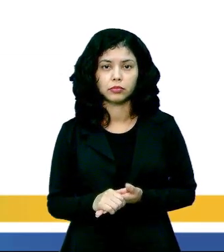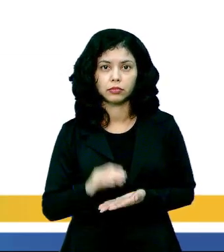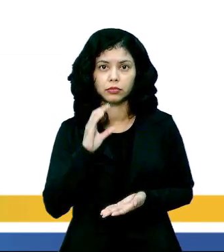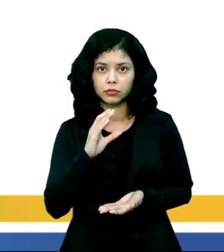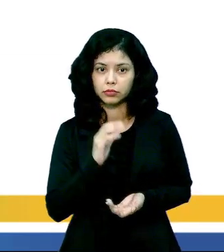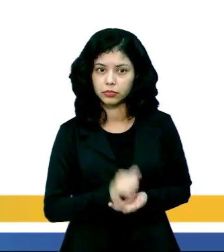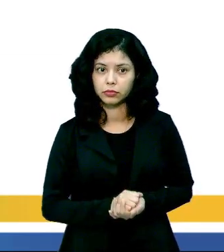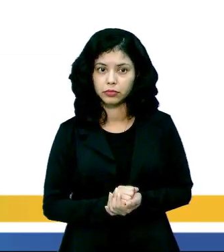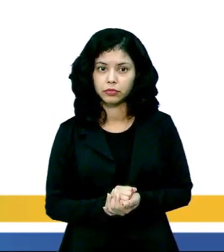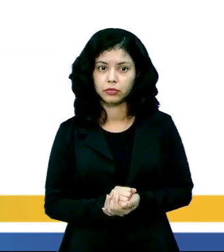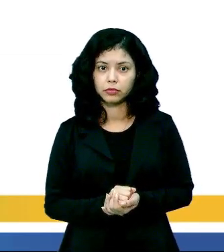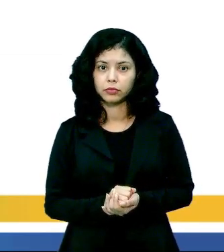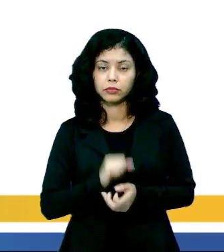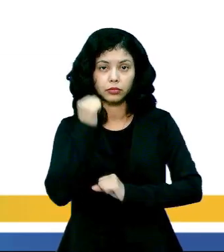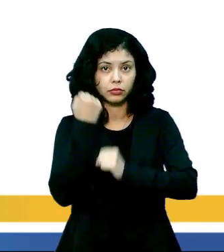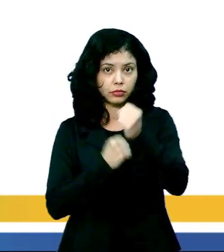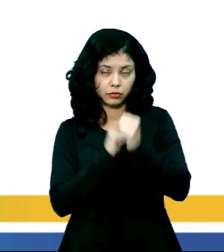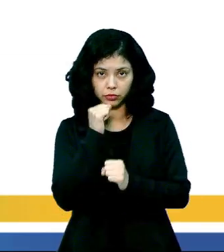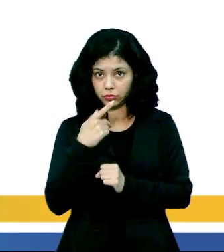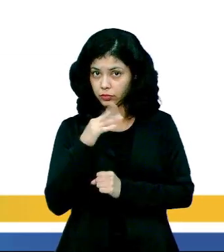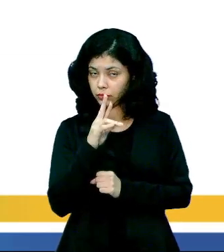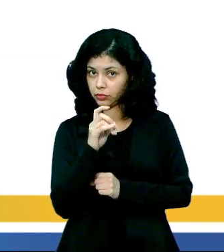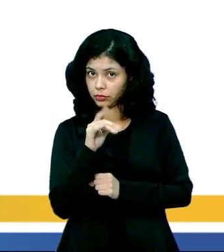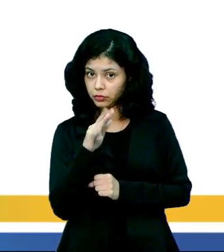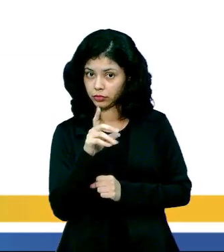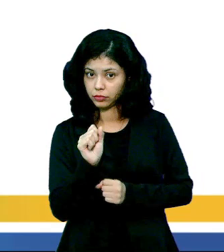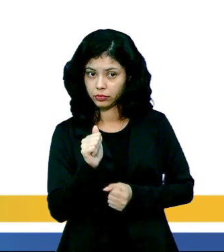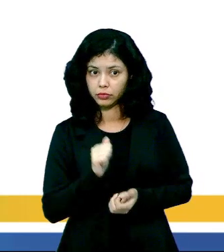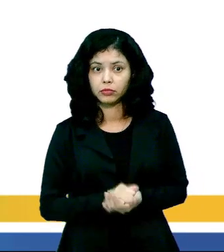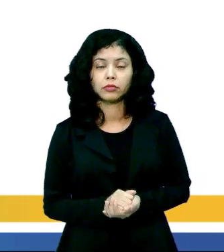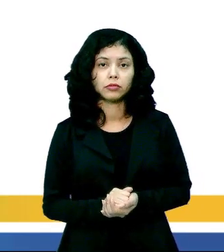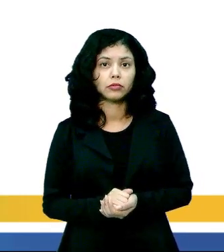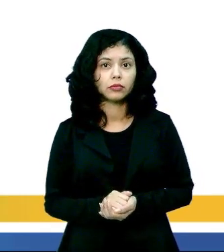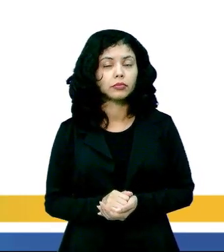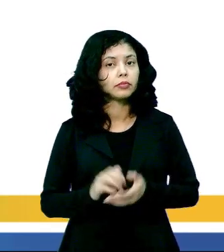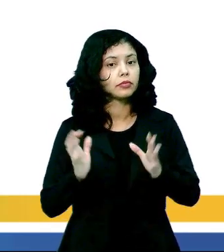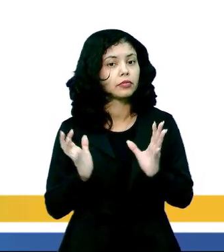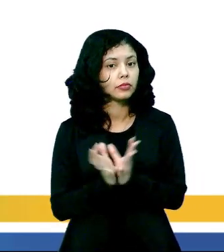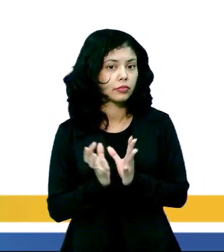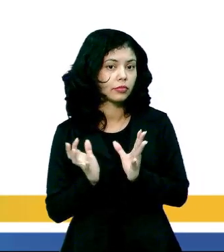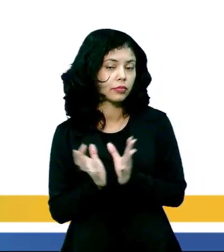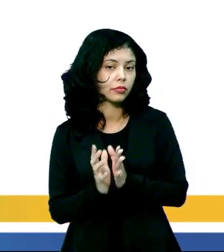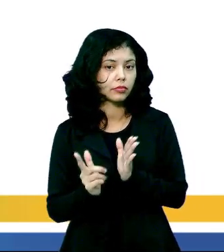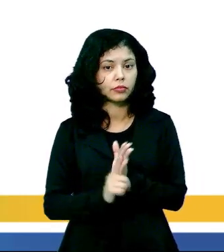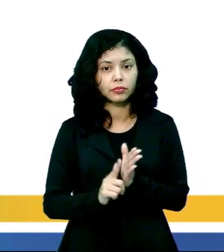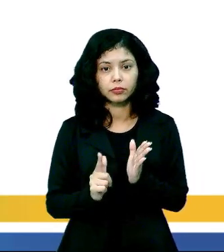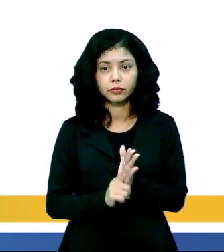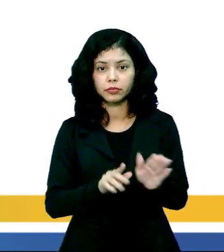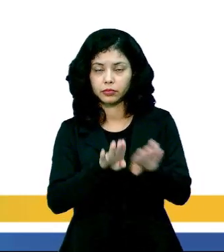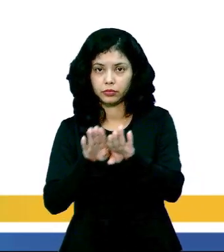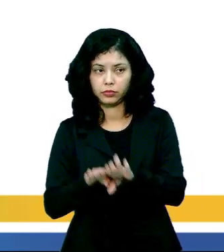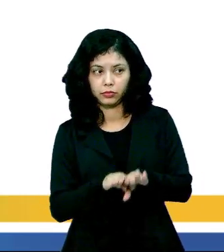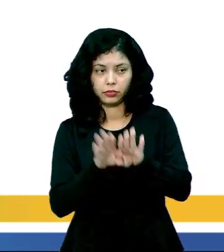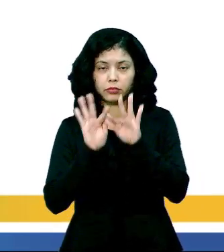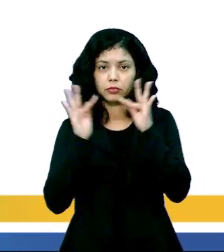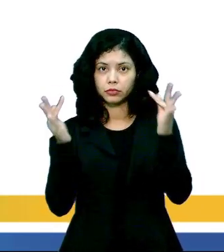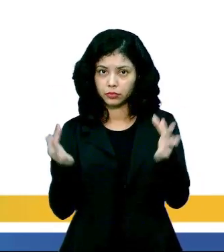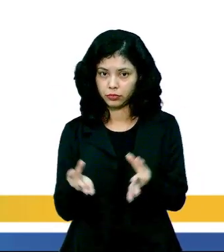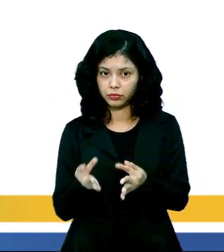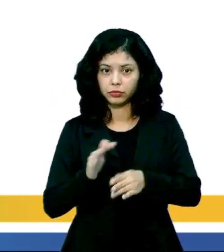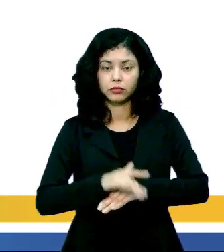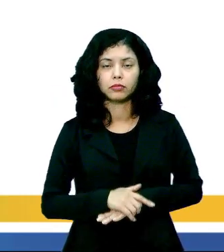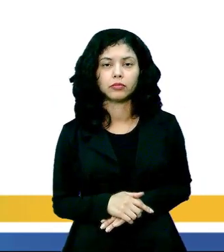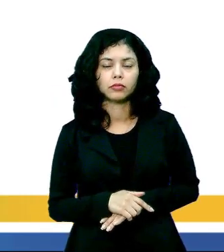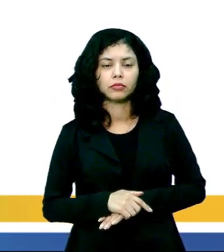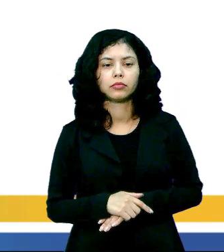C, ambição de indústrias patrocinadoras, letra D, equiparação de papéis